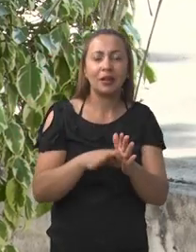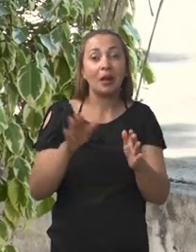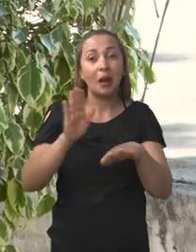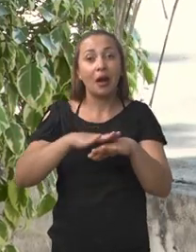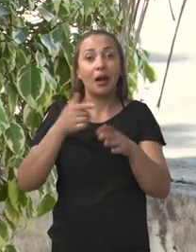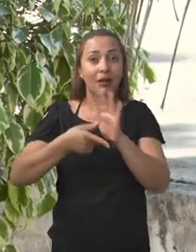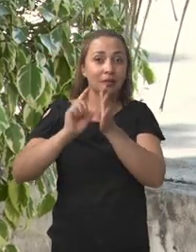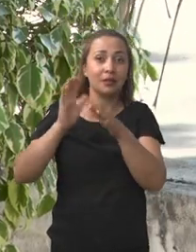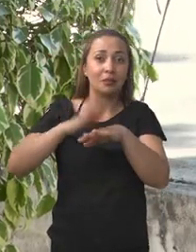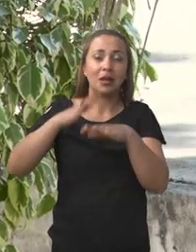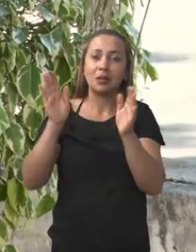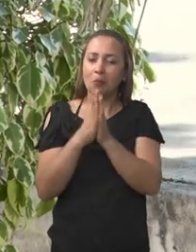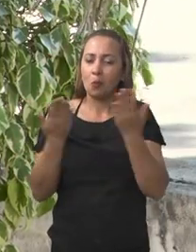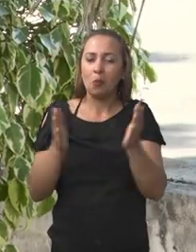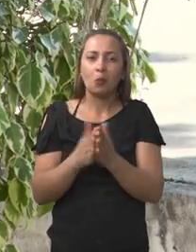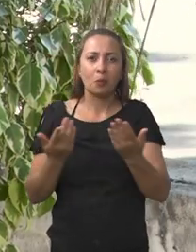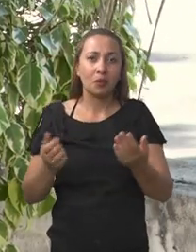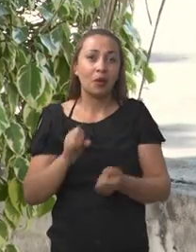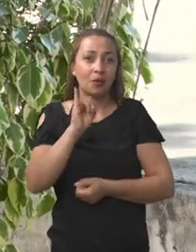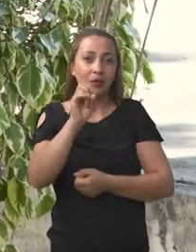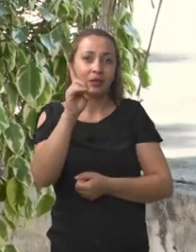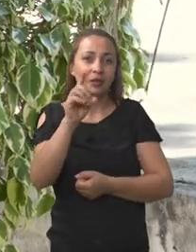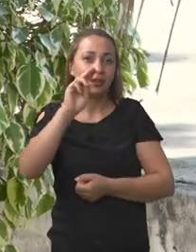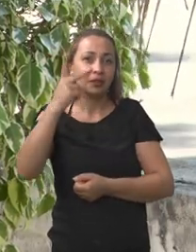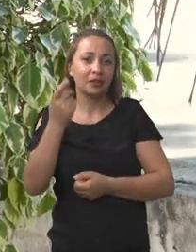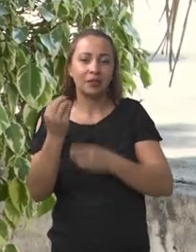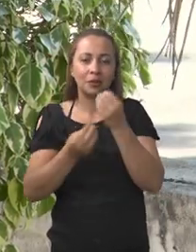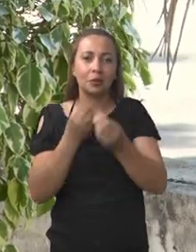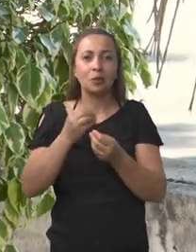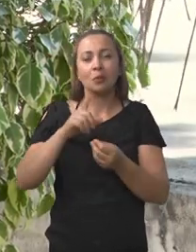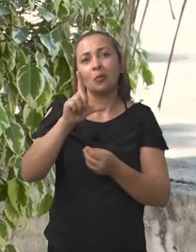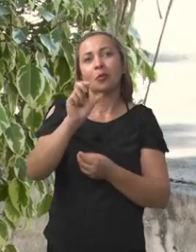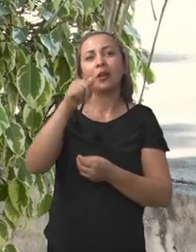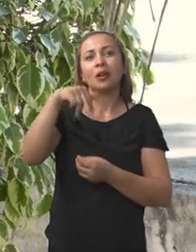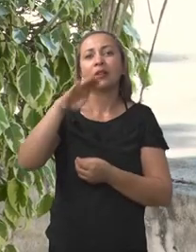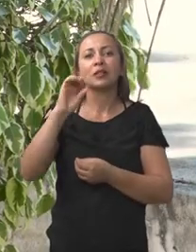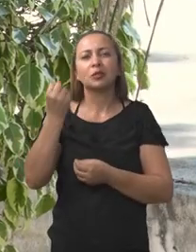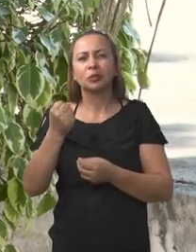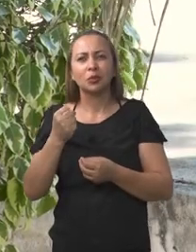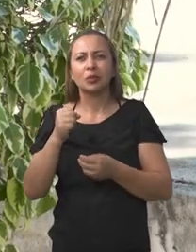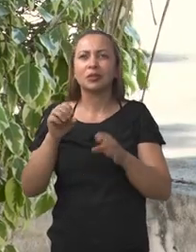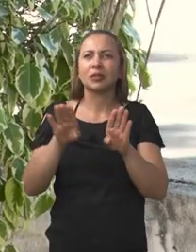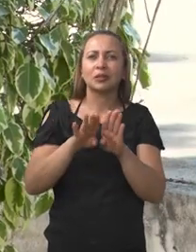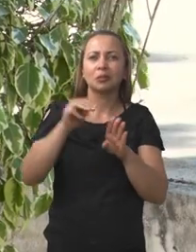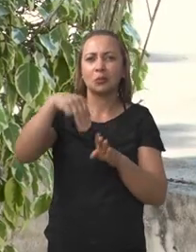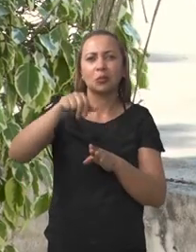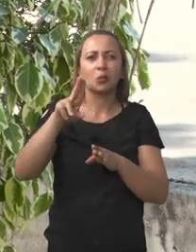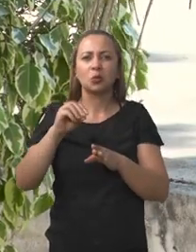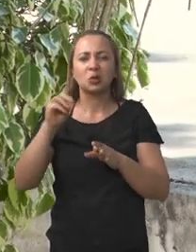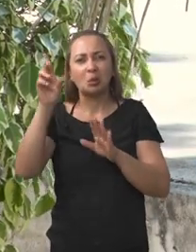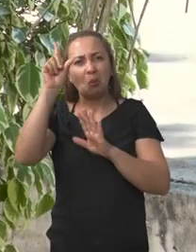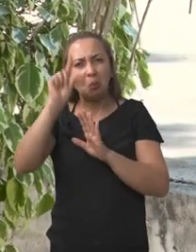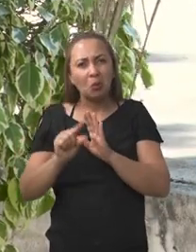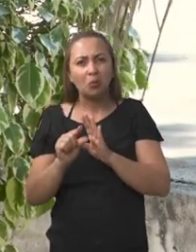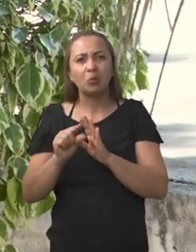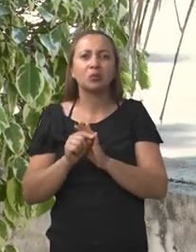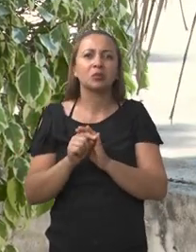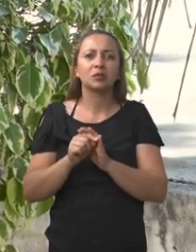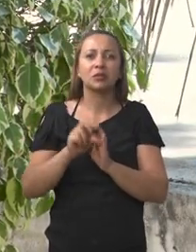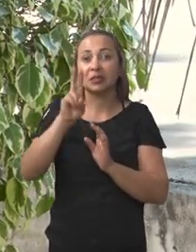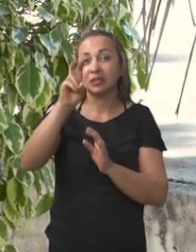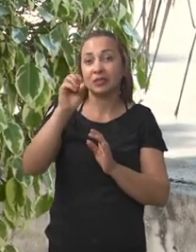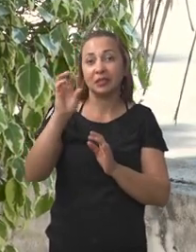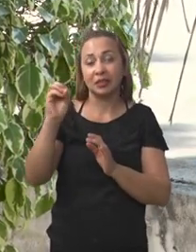Brasil, né? Da Bahia. O IDH de cidades como Lençóis e Mucujê era mais baixo do que 500, né? O que